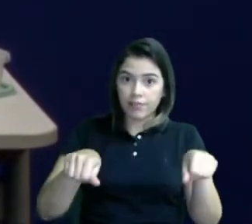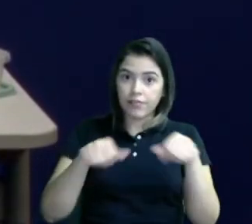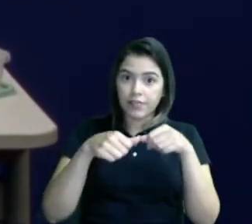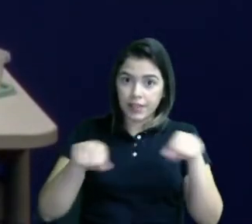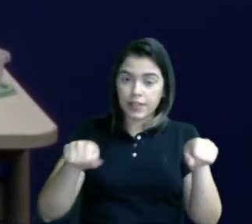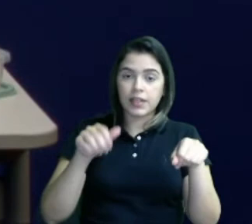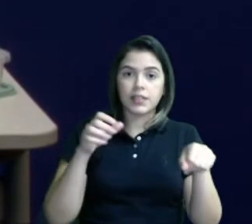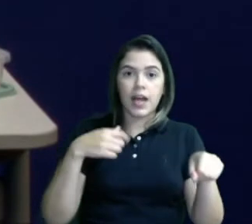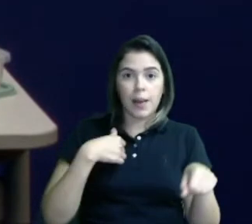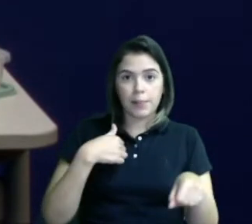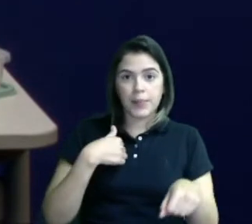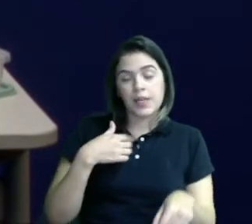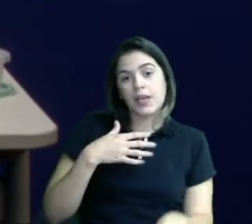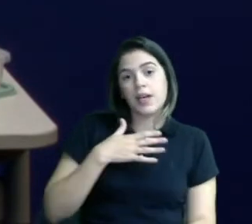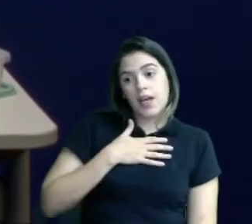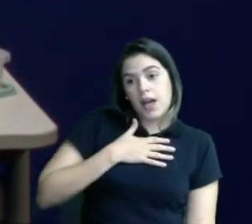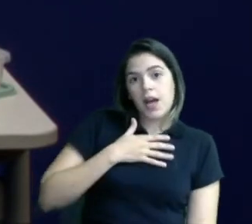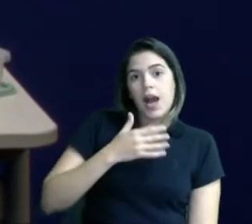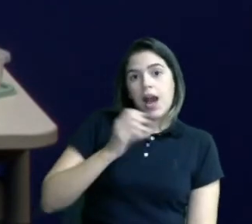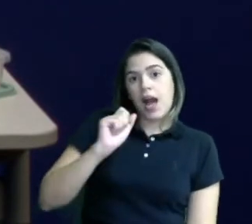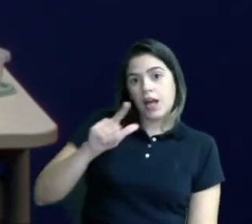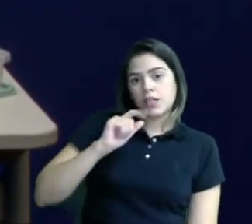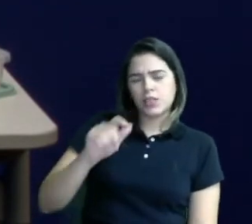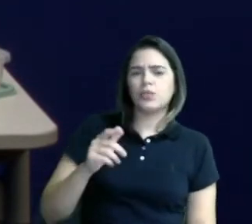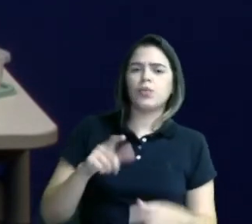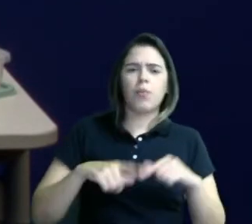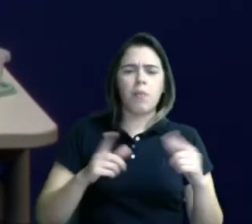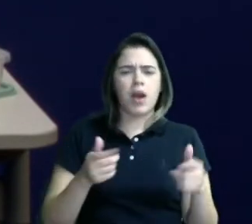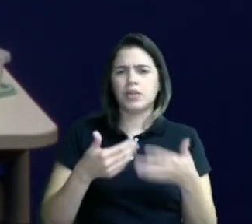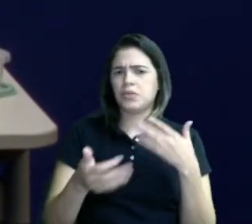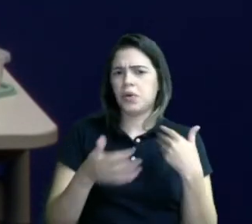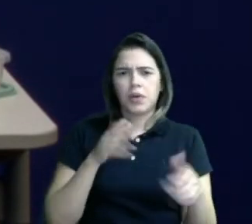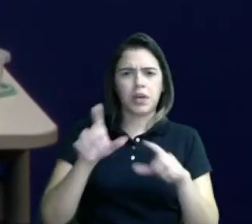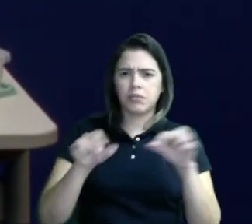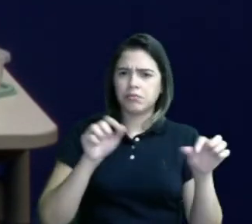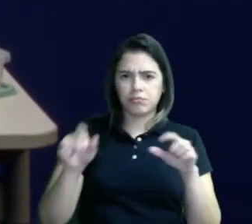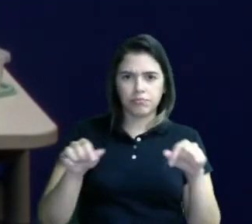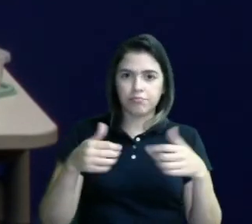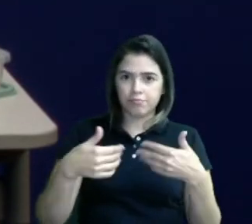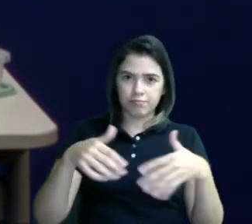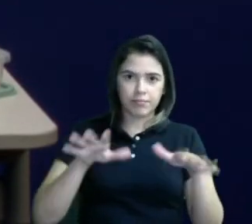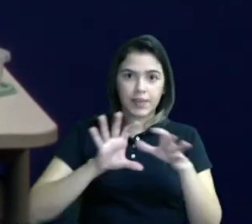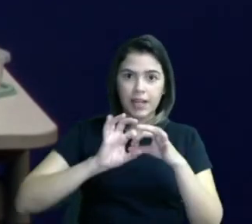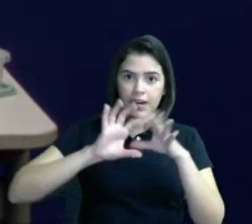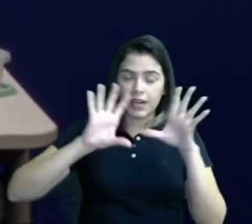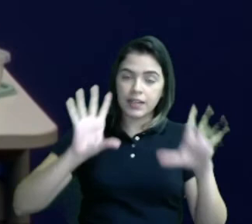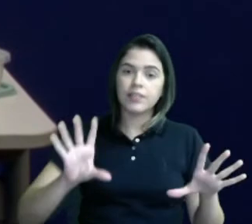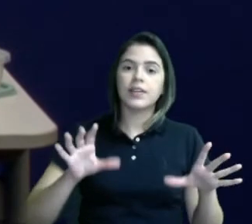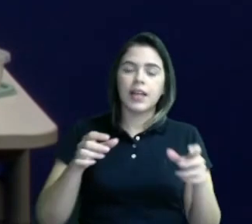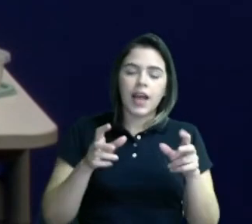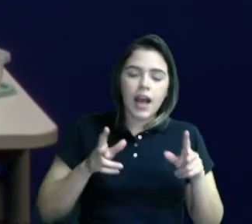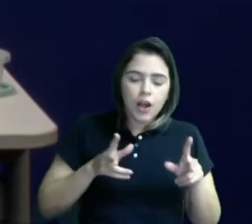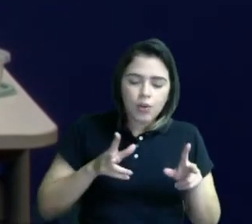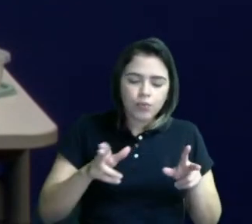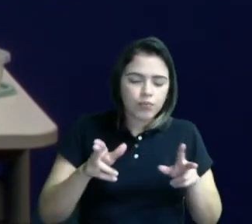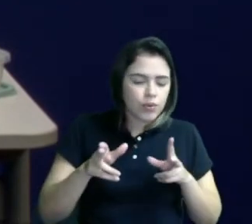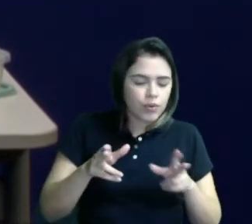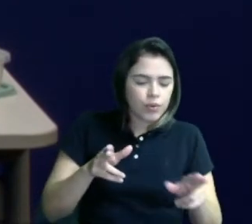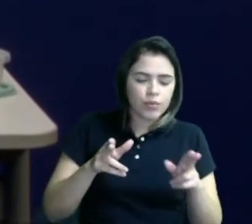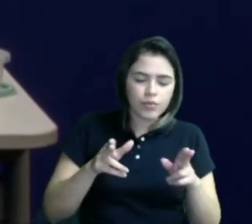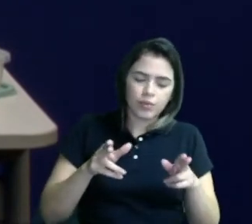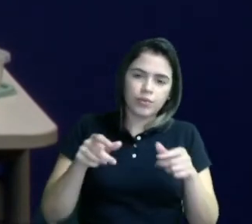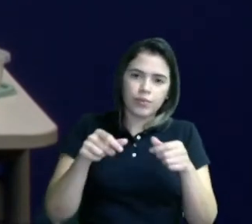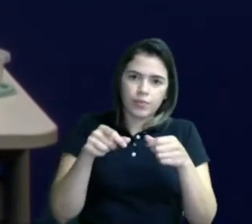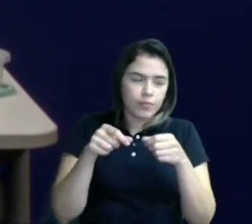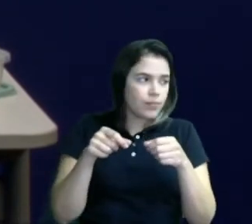tá? A minha foi azul, mas pode ser qualquer tipo de fita. E vocês vão cortar um pedaço da